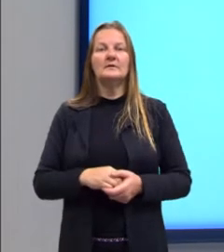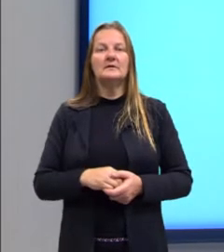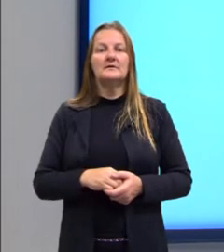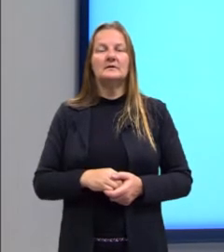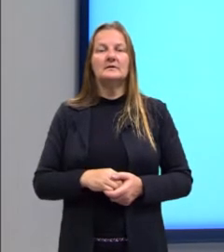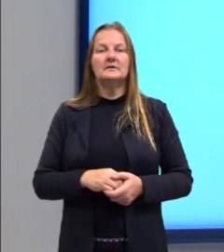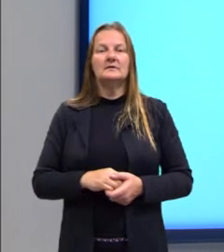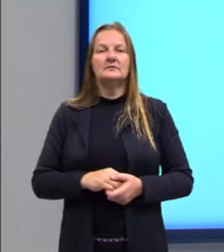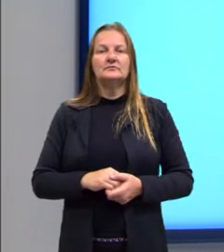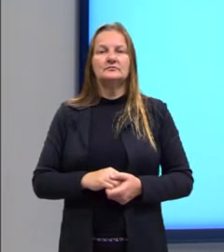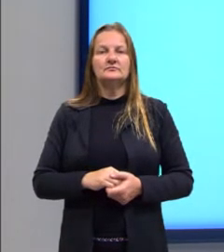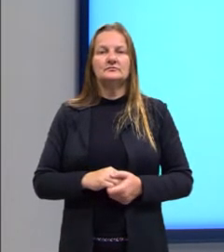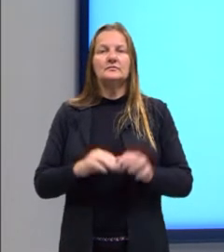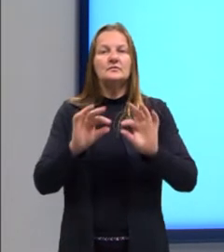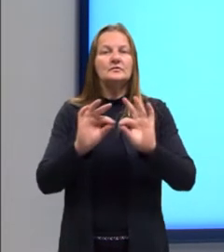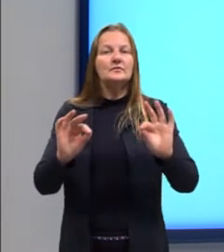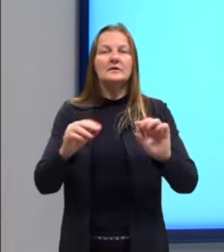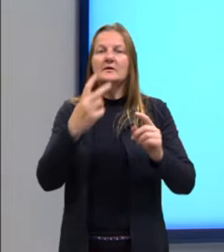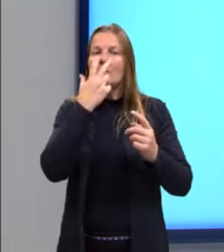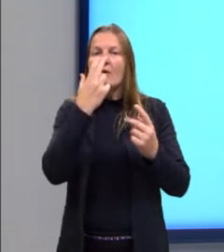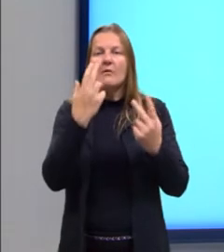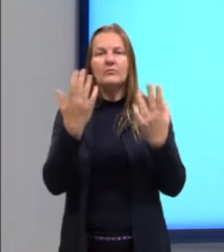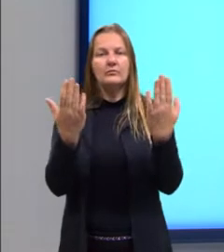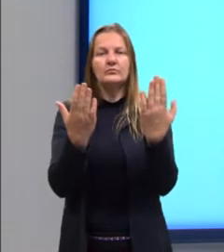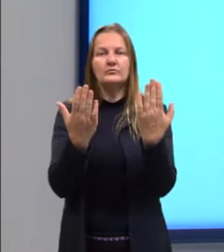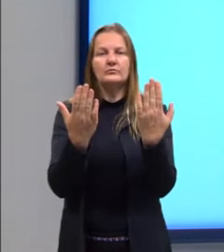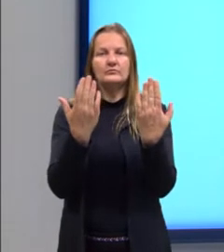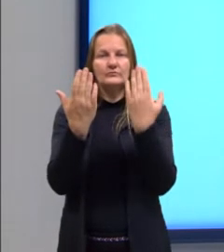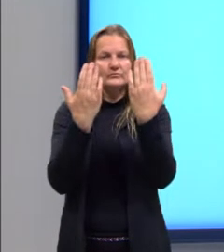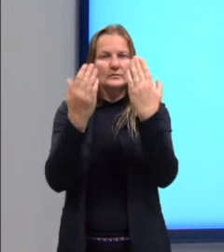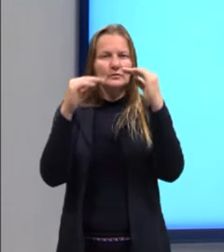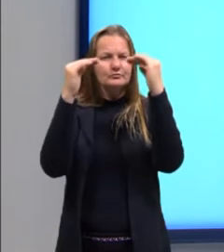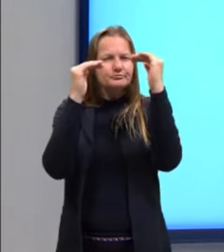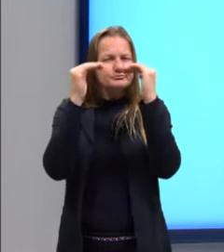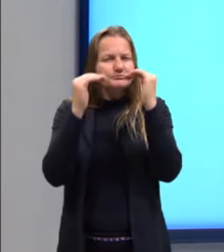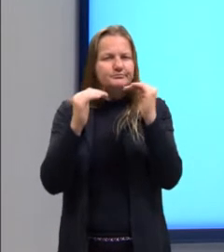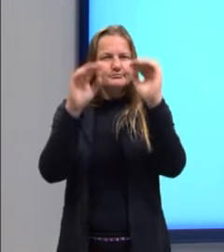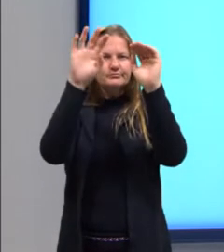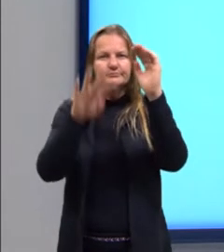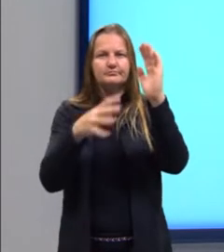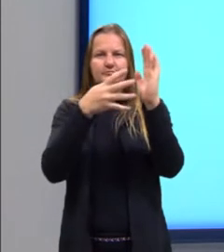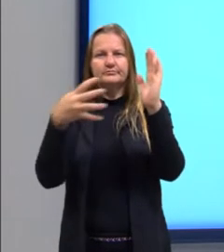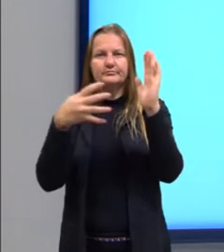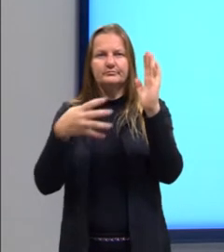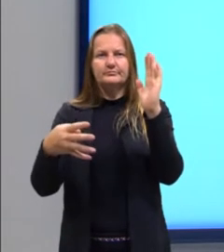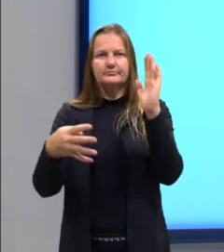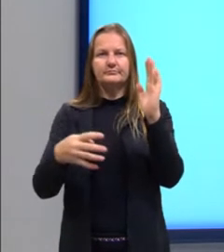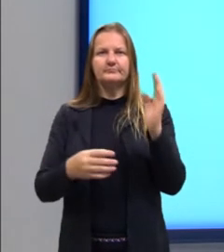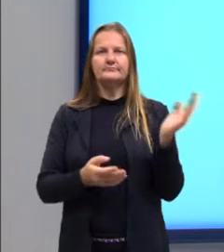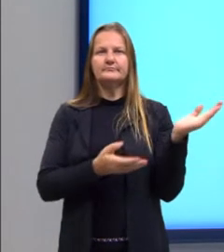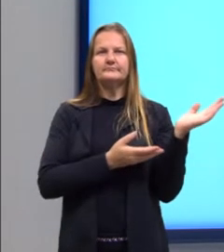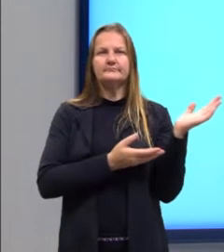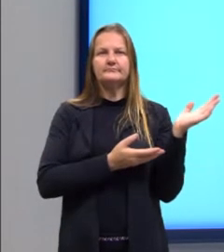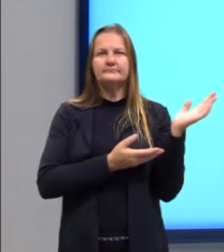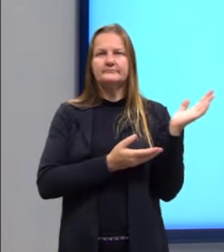terceira pessoa do singular. E aqui, gente, eu trouxe para vocês também